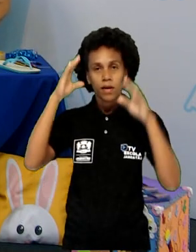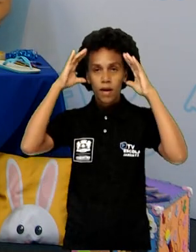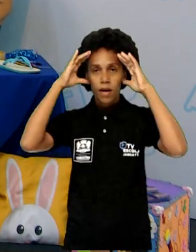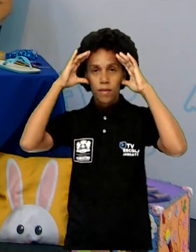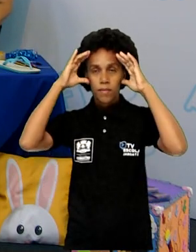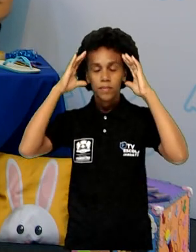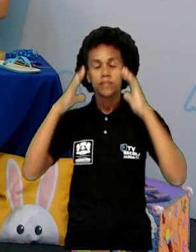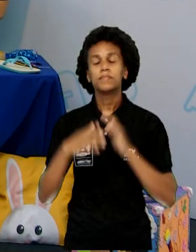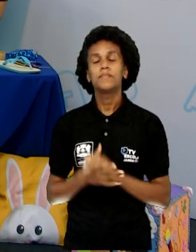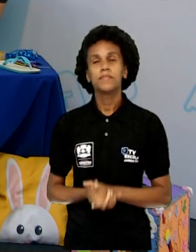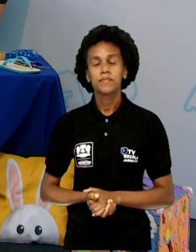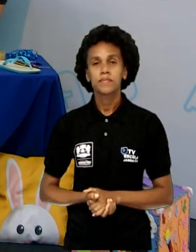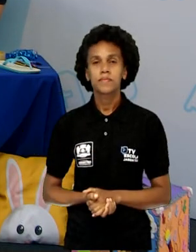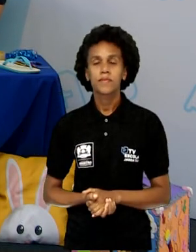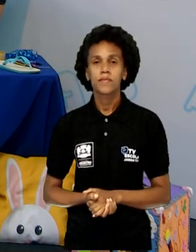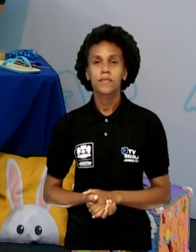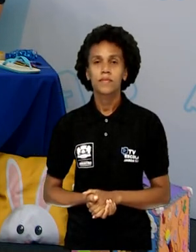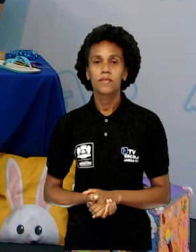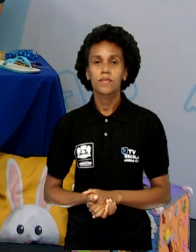Desenhando